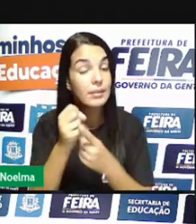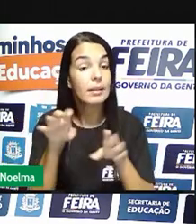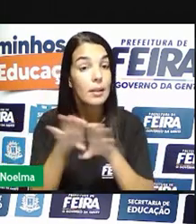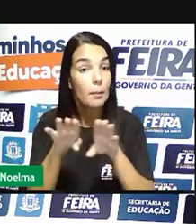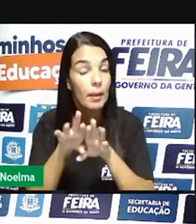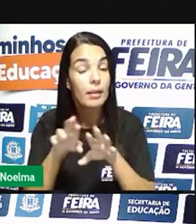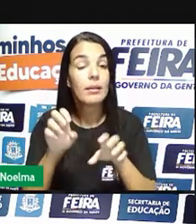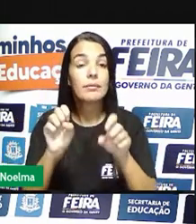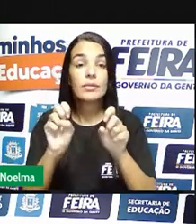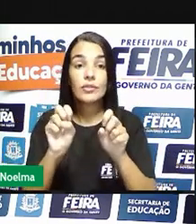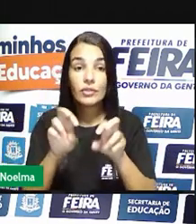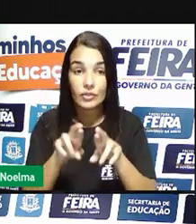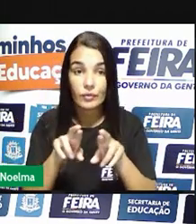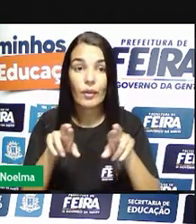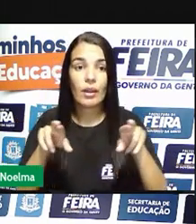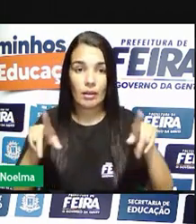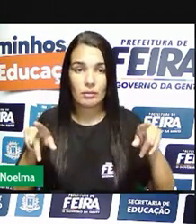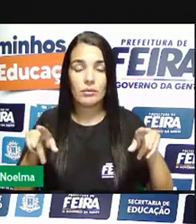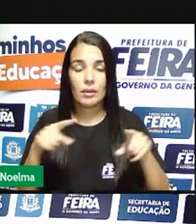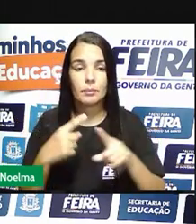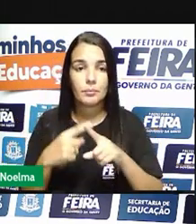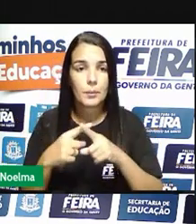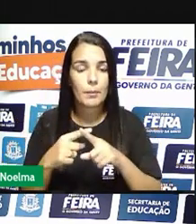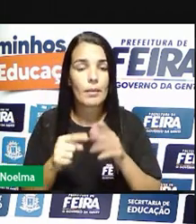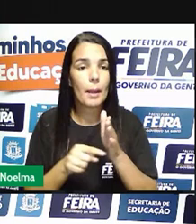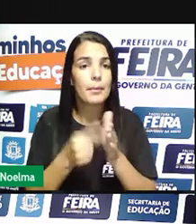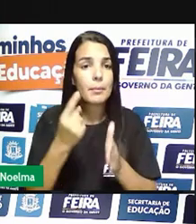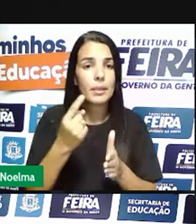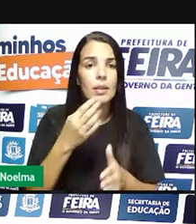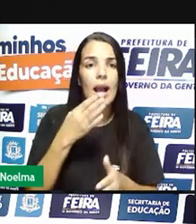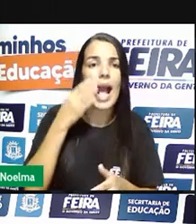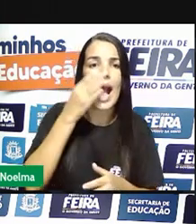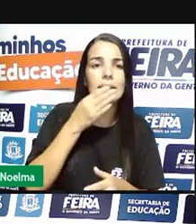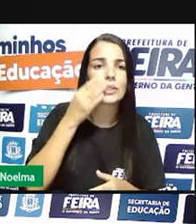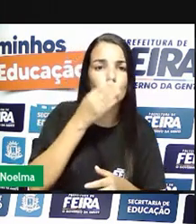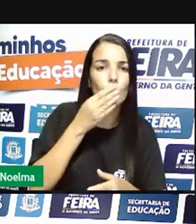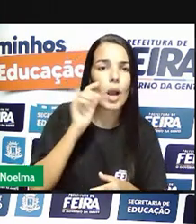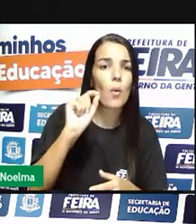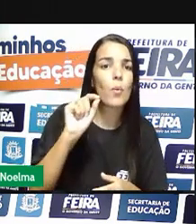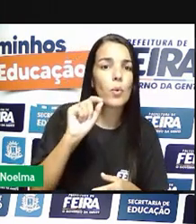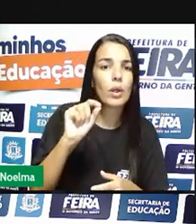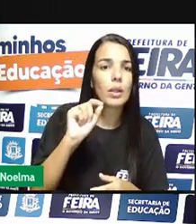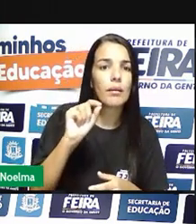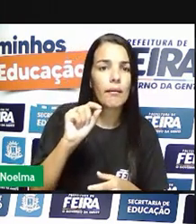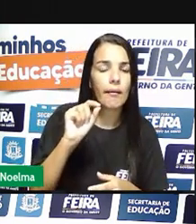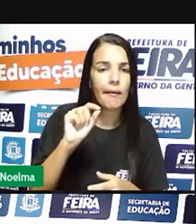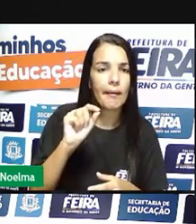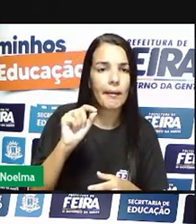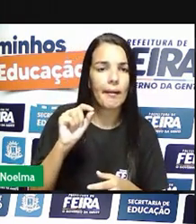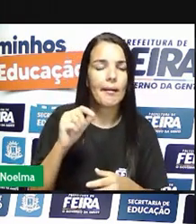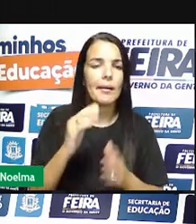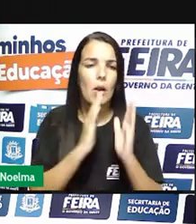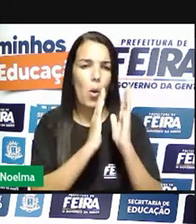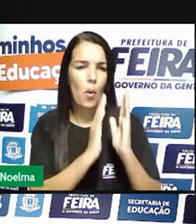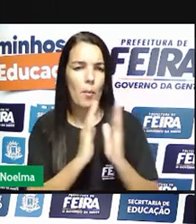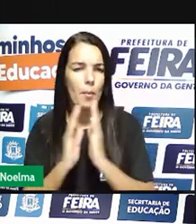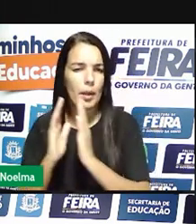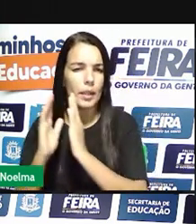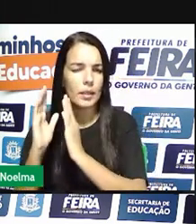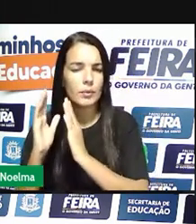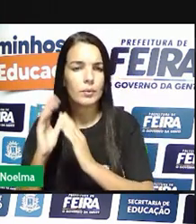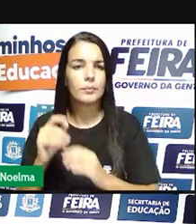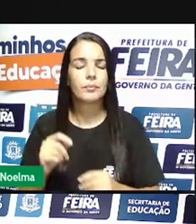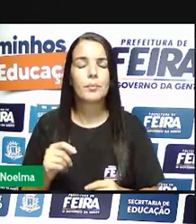naquela época. Primeiro que, na produção do açúcar, lá naquele período do ciclo do açúcar,